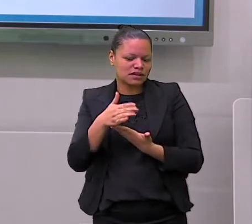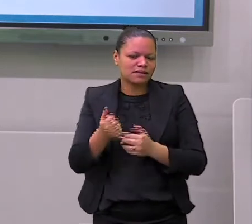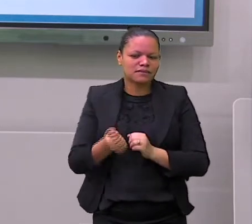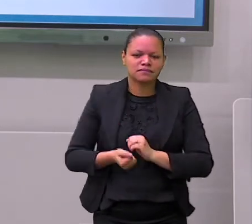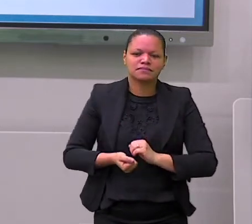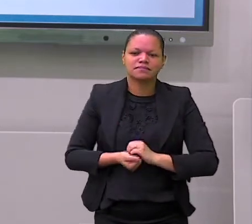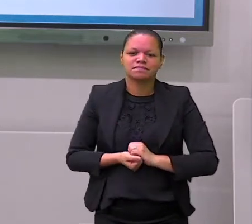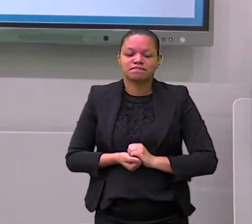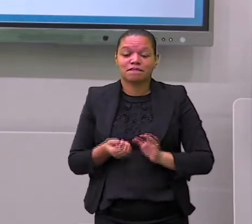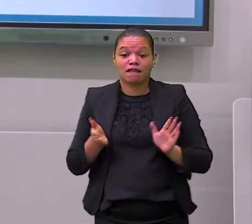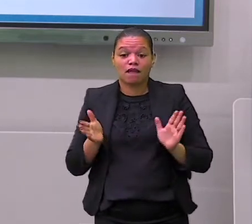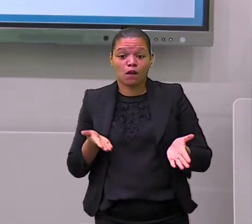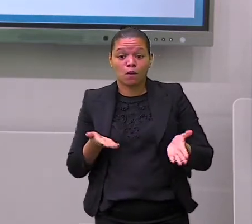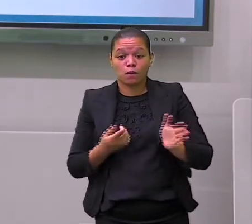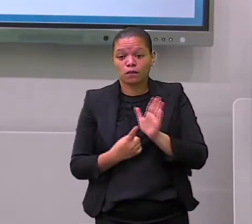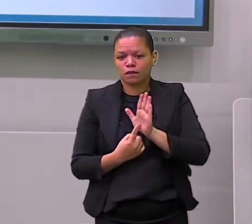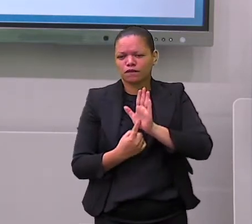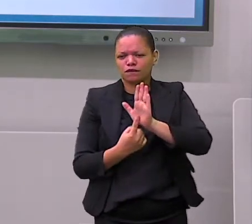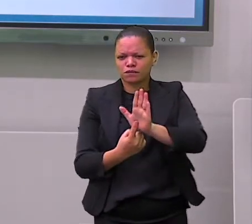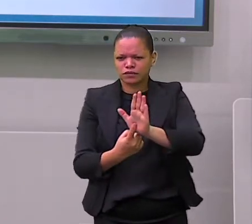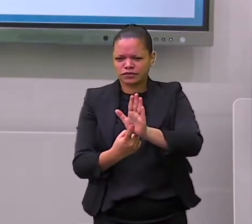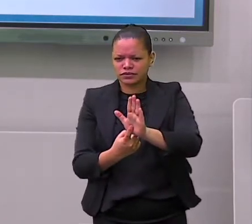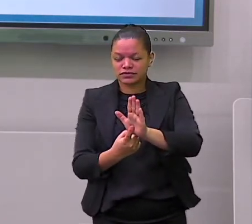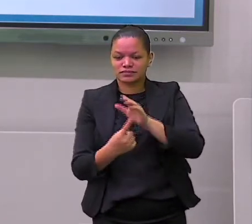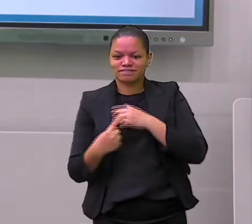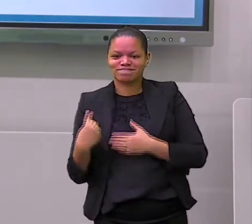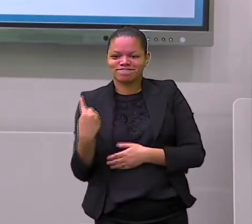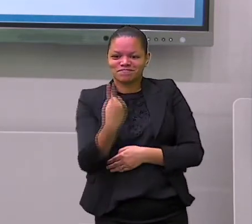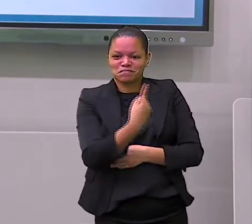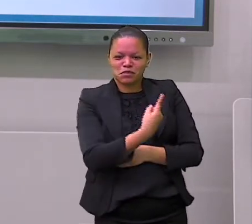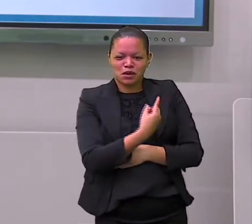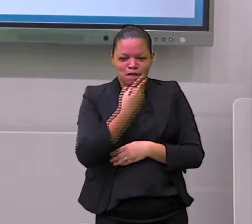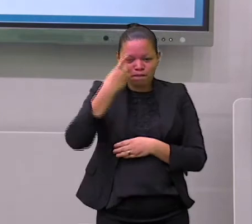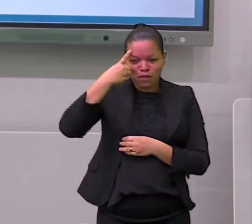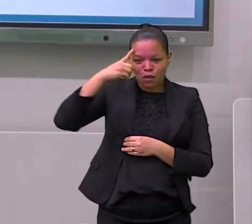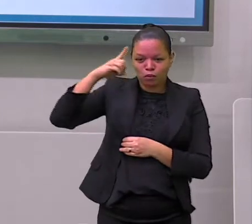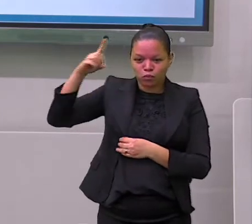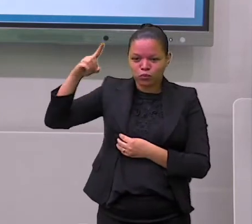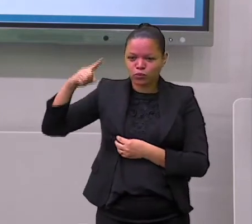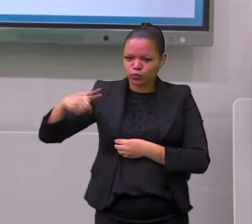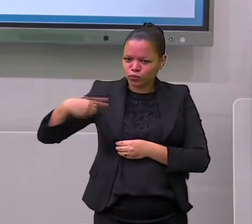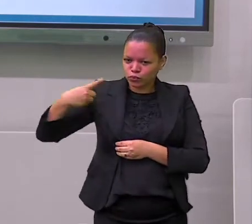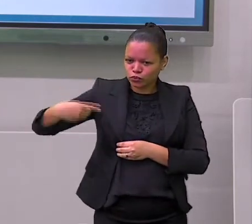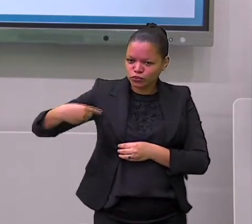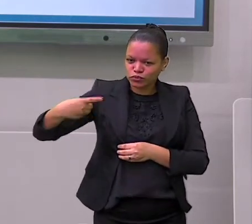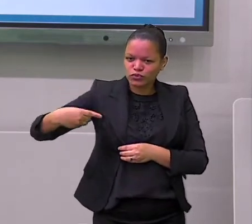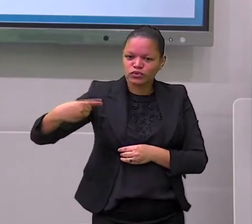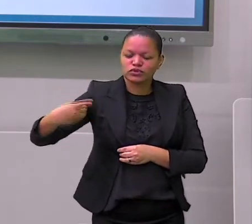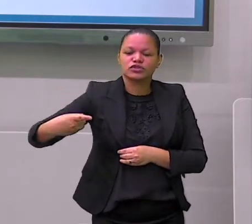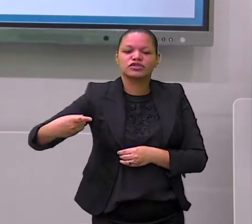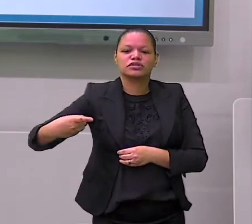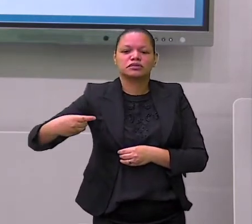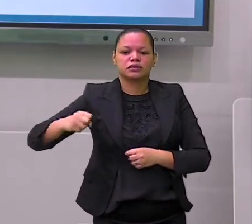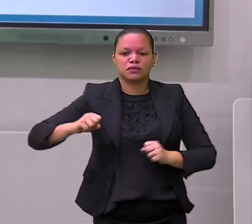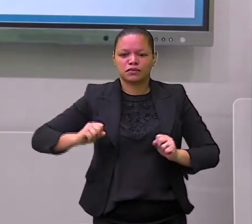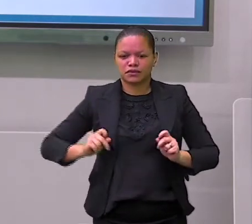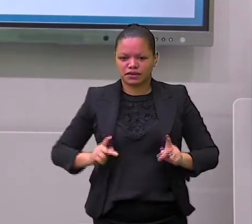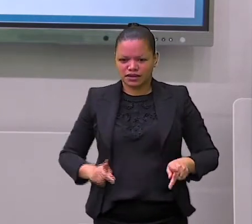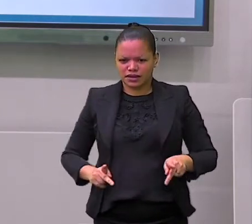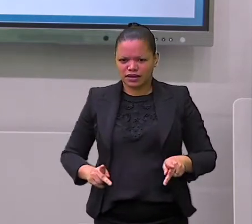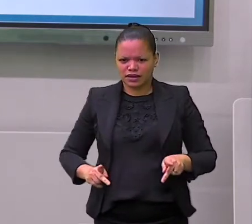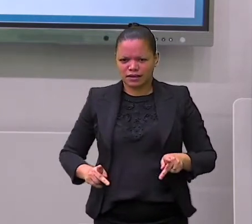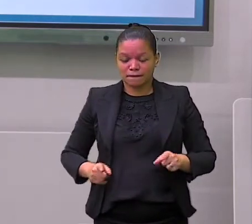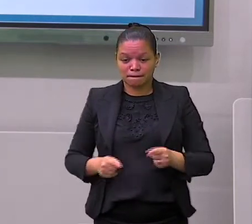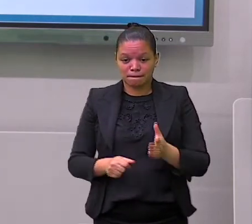Vamos falar sobre a nossa rotina de hoje. Primeira coisa que nós fazemos em todas as aulas é